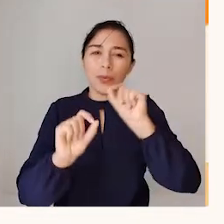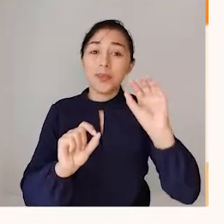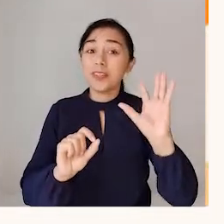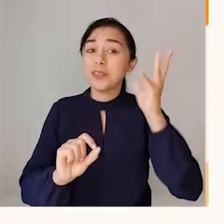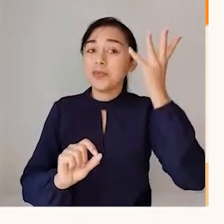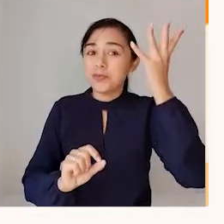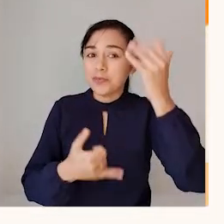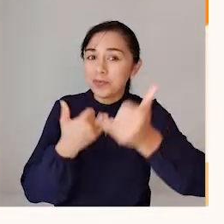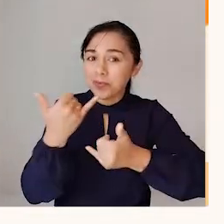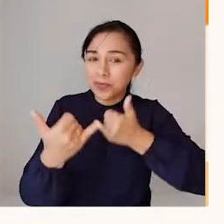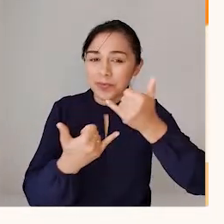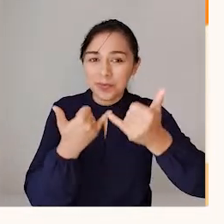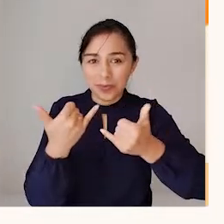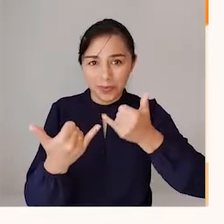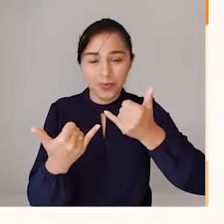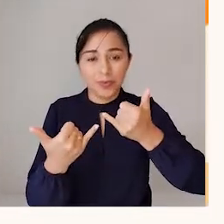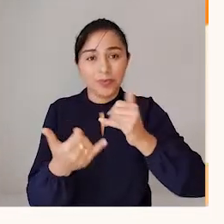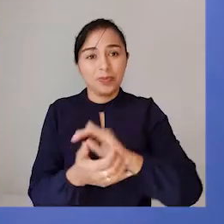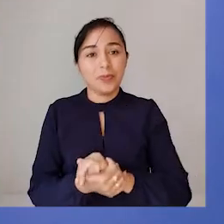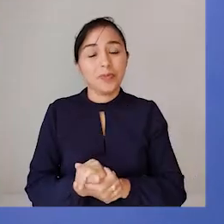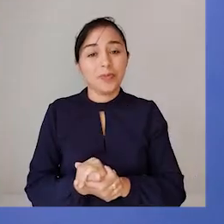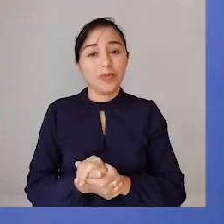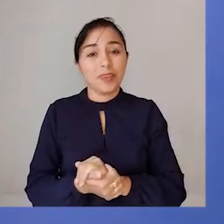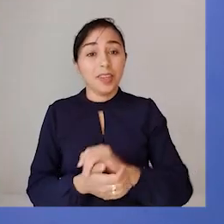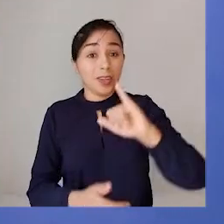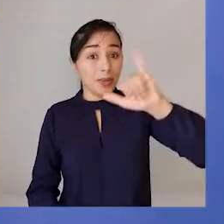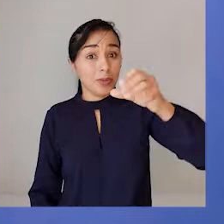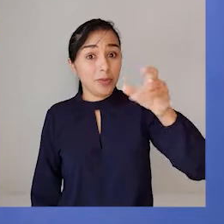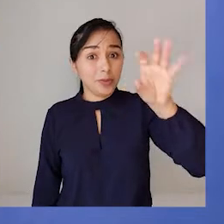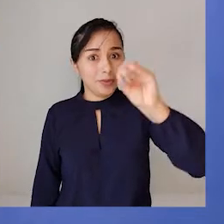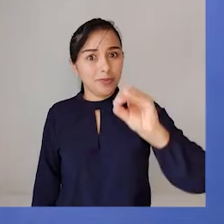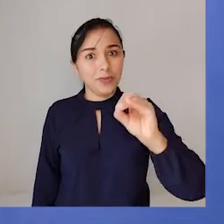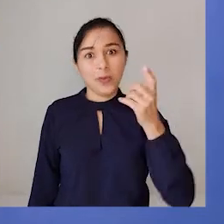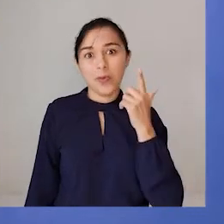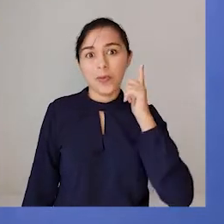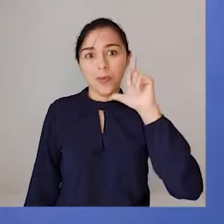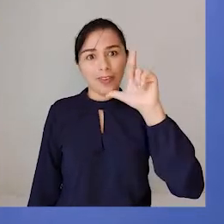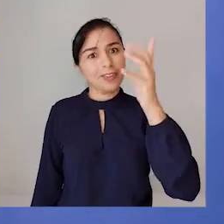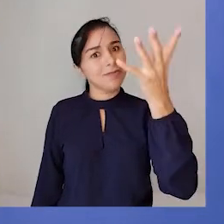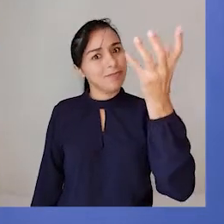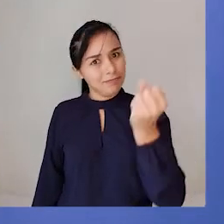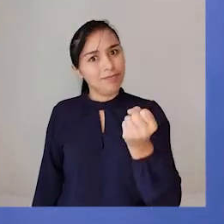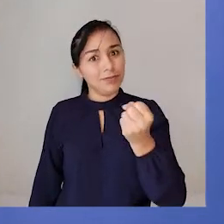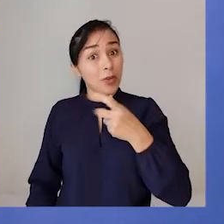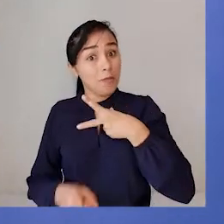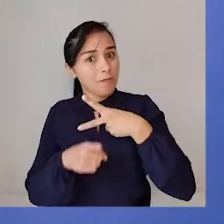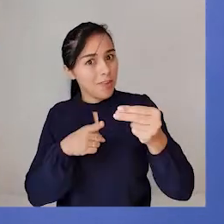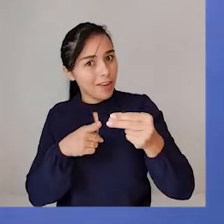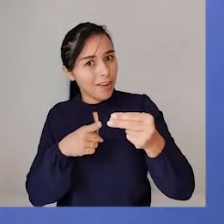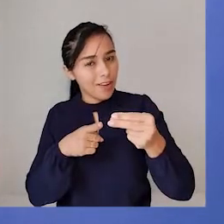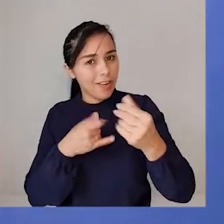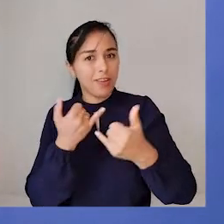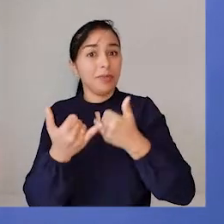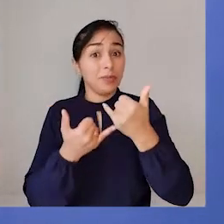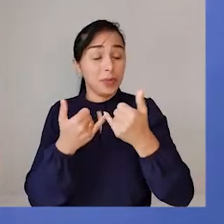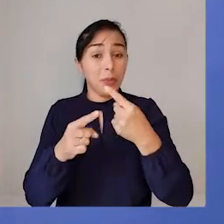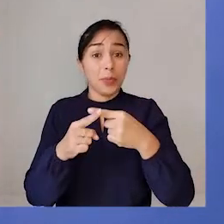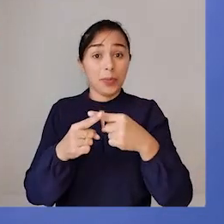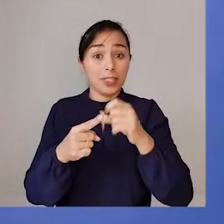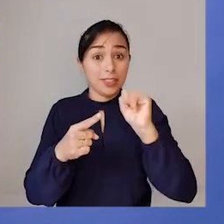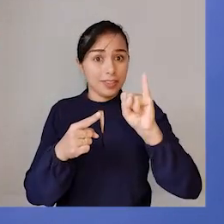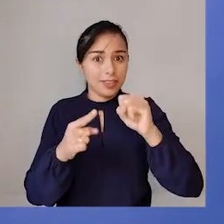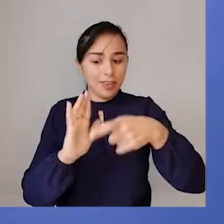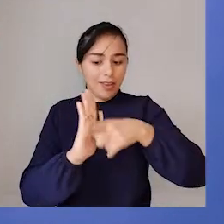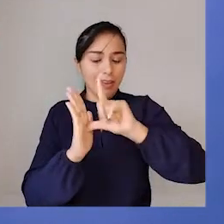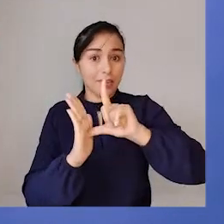aconteceu na jogada de João? Ele ganhou ou ele perdeu? Esse é o nosso problema. Olha, se ele tinha